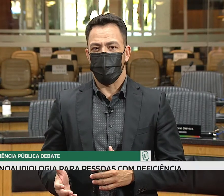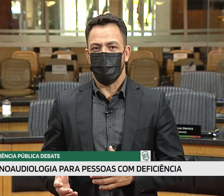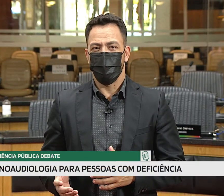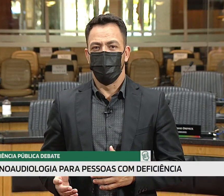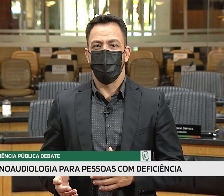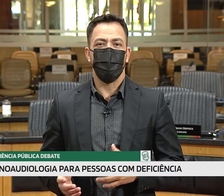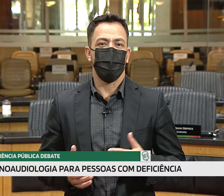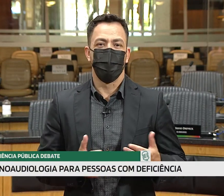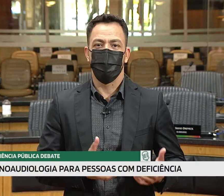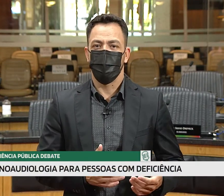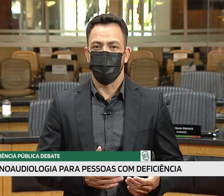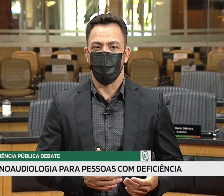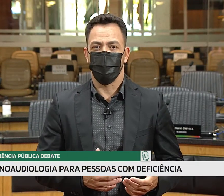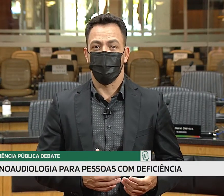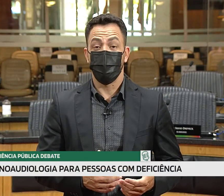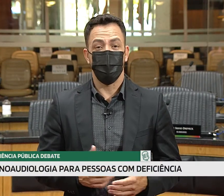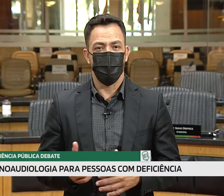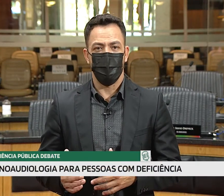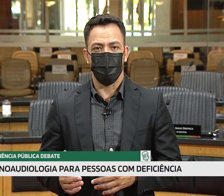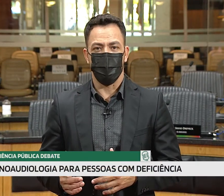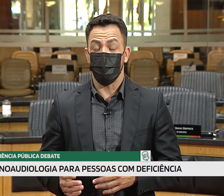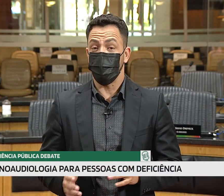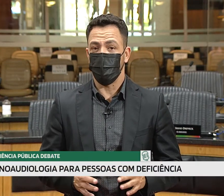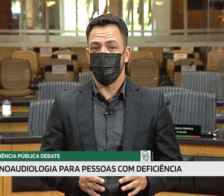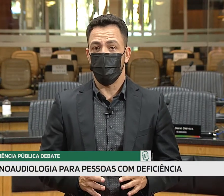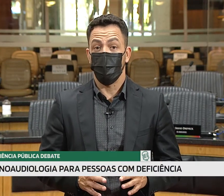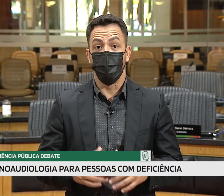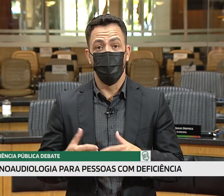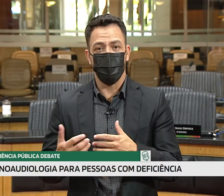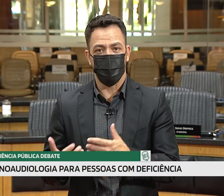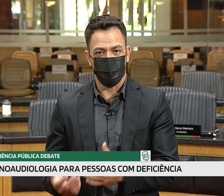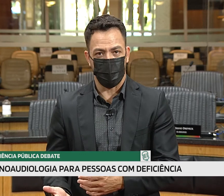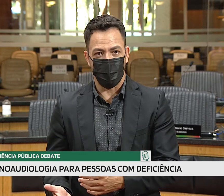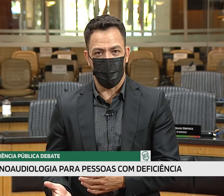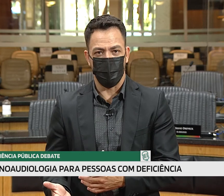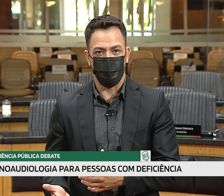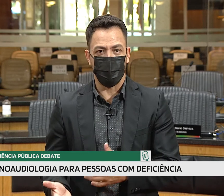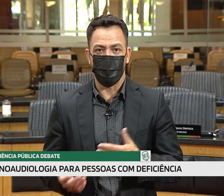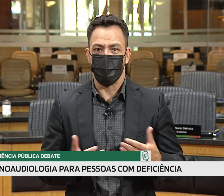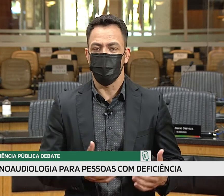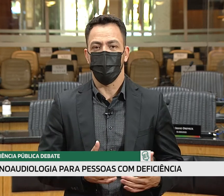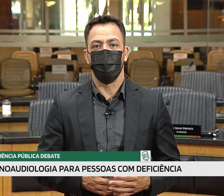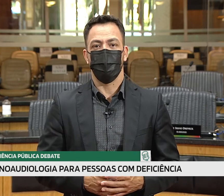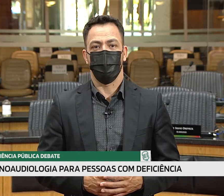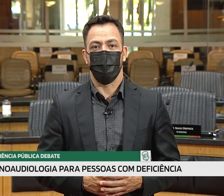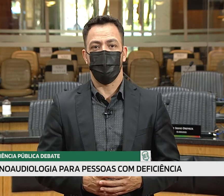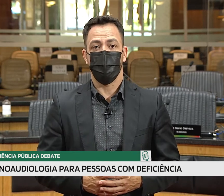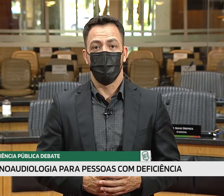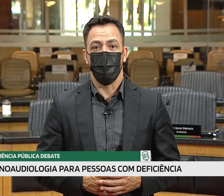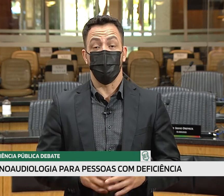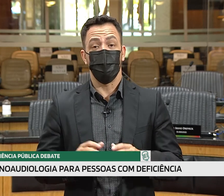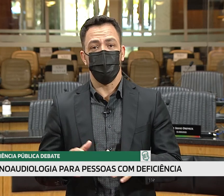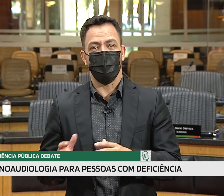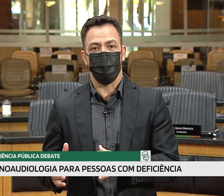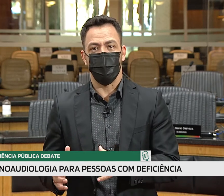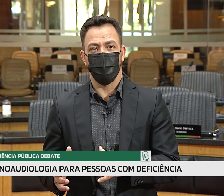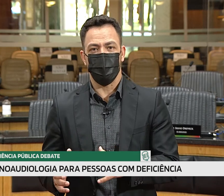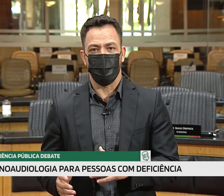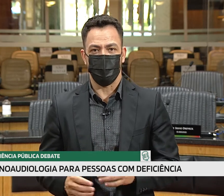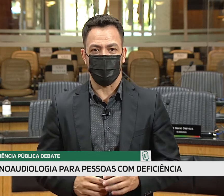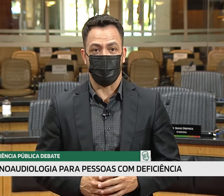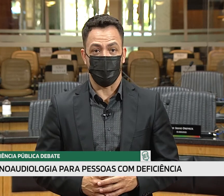pública foi realizada por meio da Comissão da Pessoa com Deficiência para debater como está o trabalho de terapeutas ocupacionais e